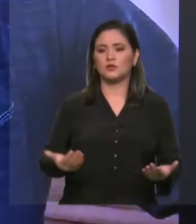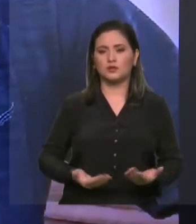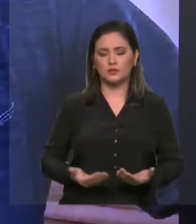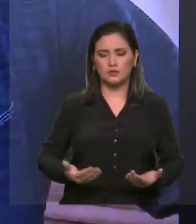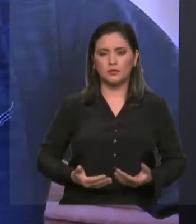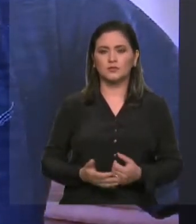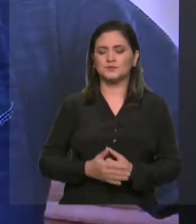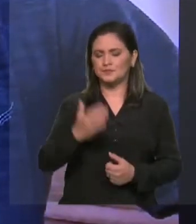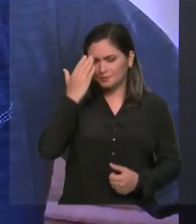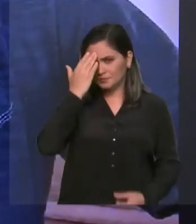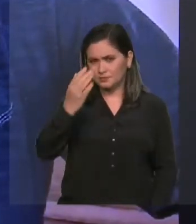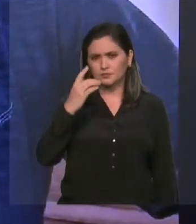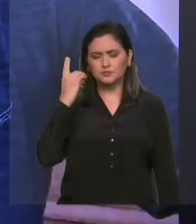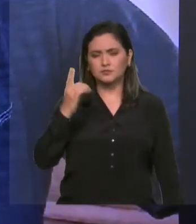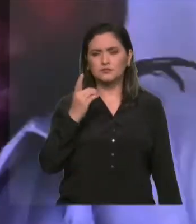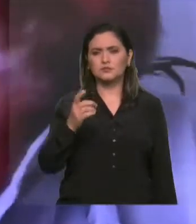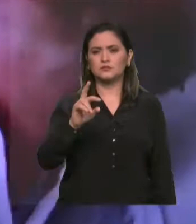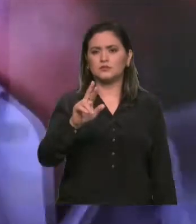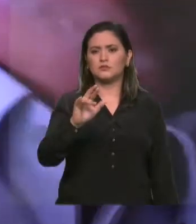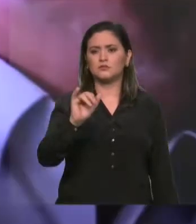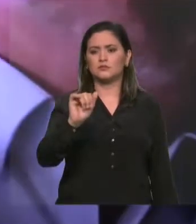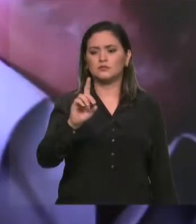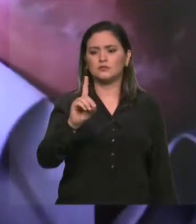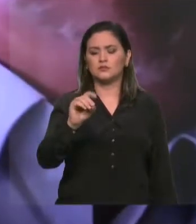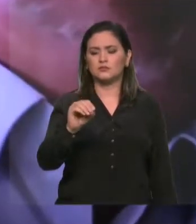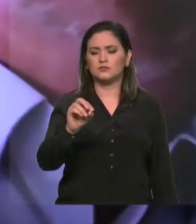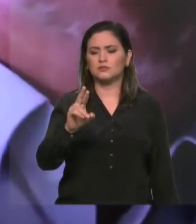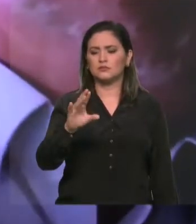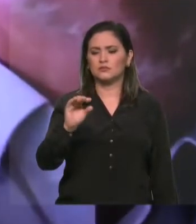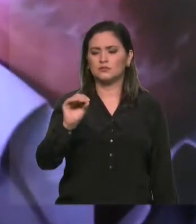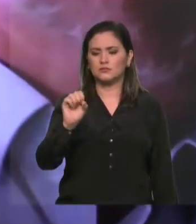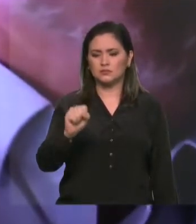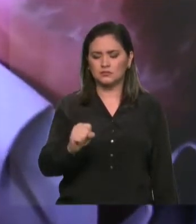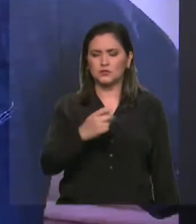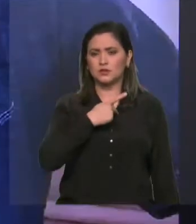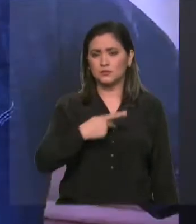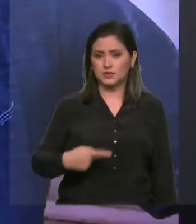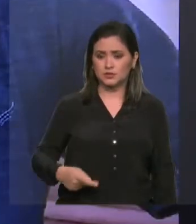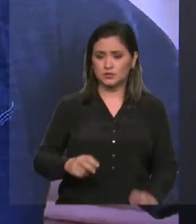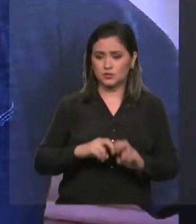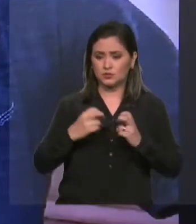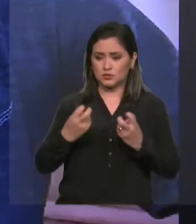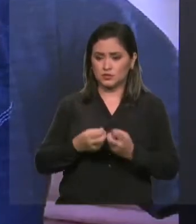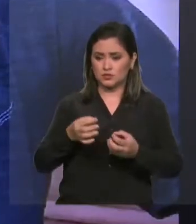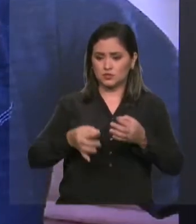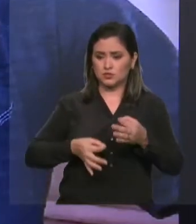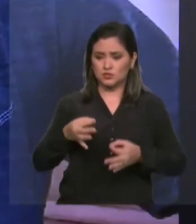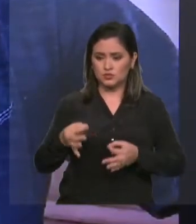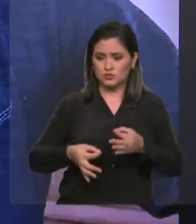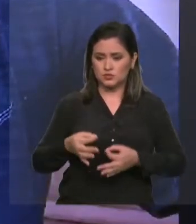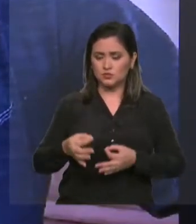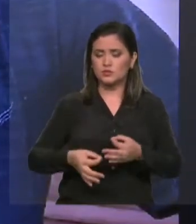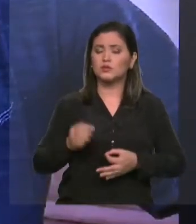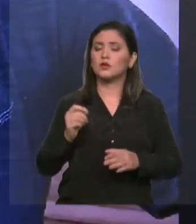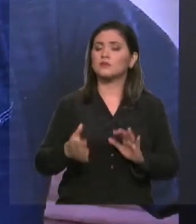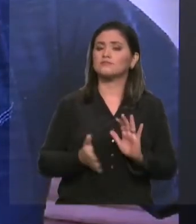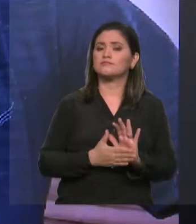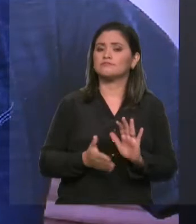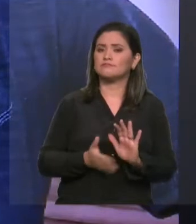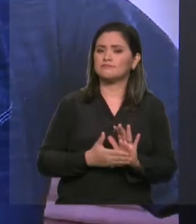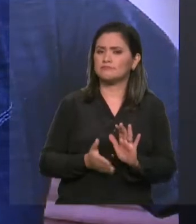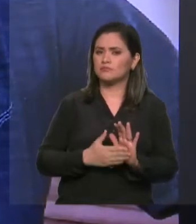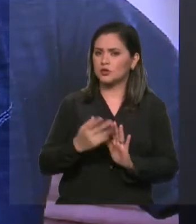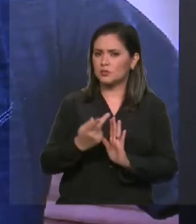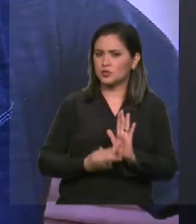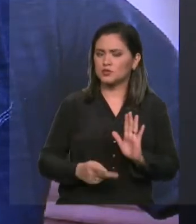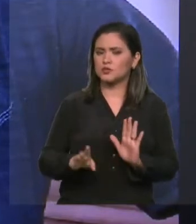deputado Ricardo Rios, presidente da CCJ, que não só pautou o projeto, mas também entrou com esse